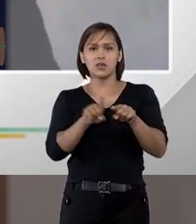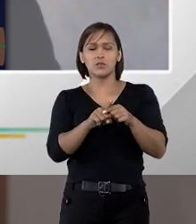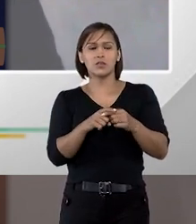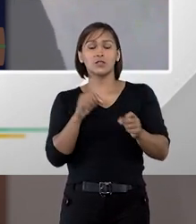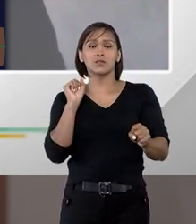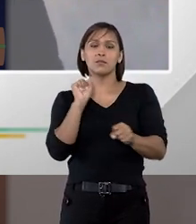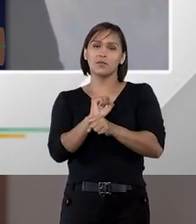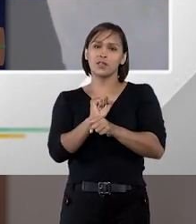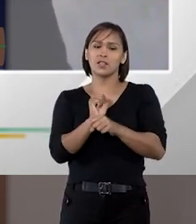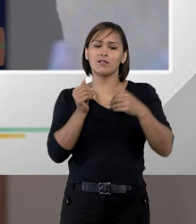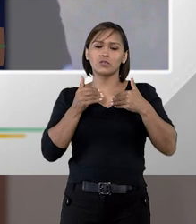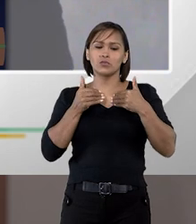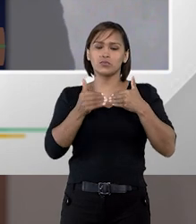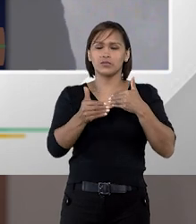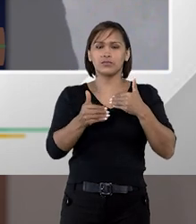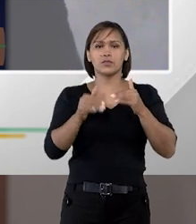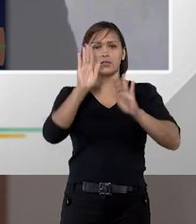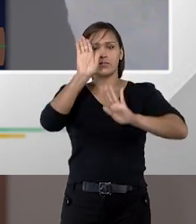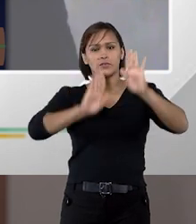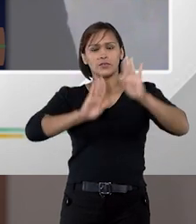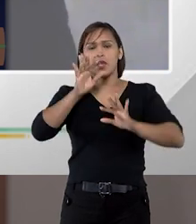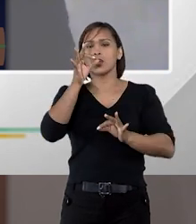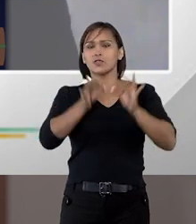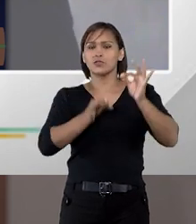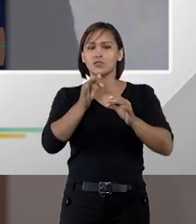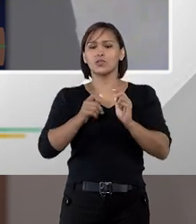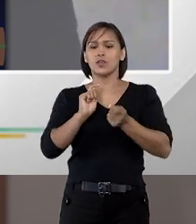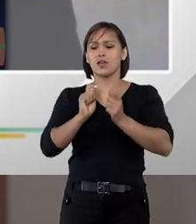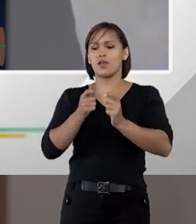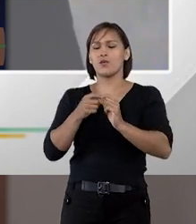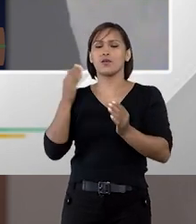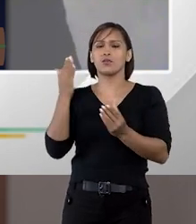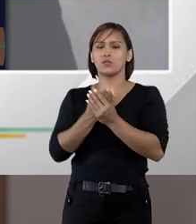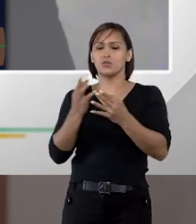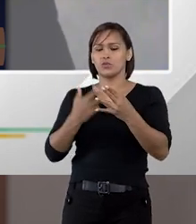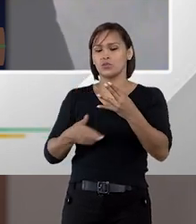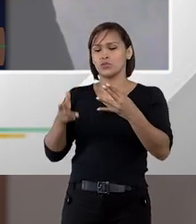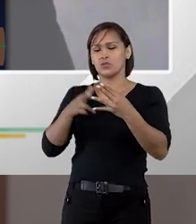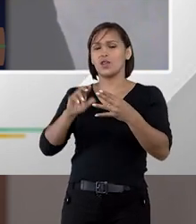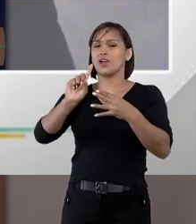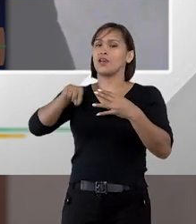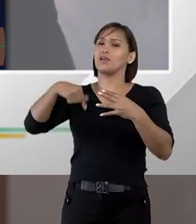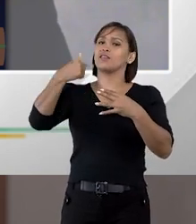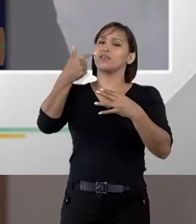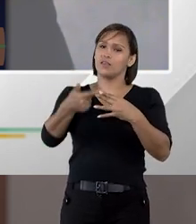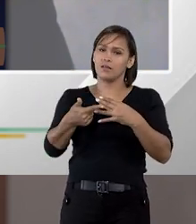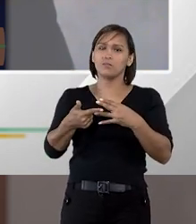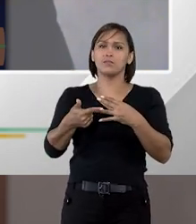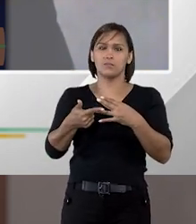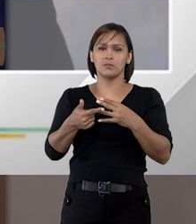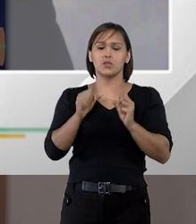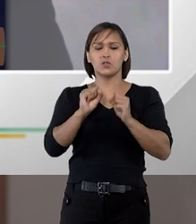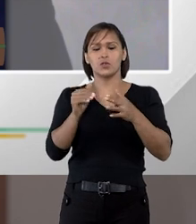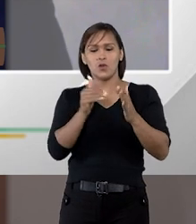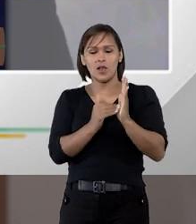isso paralisava toda a licitação até se julgar o recurso administrativo e aí depois quando se